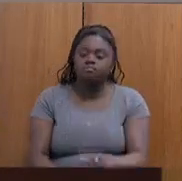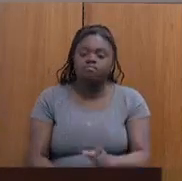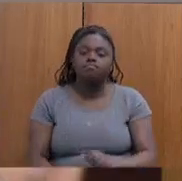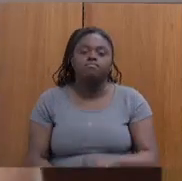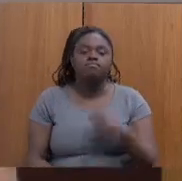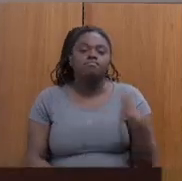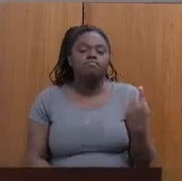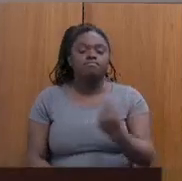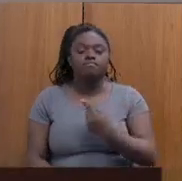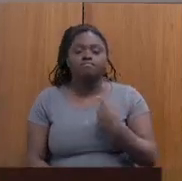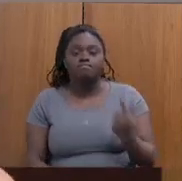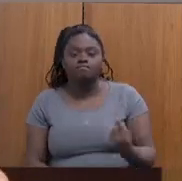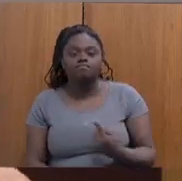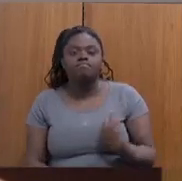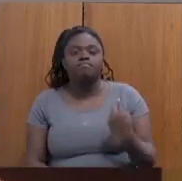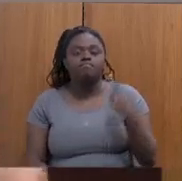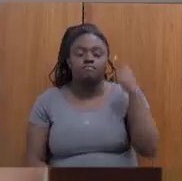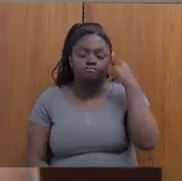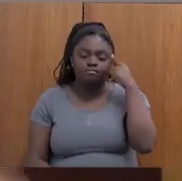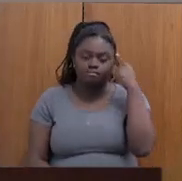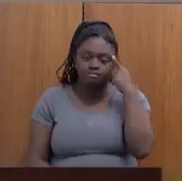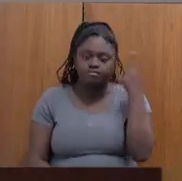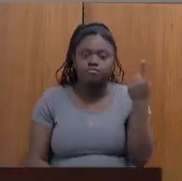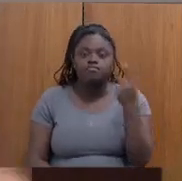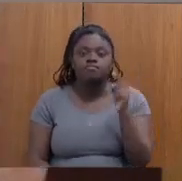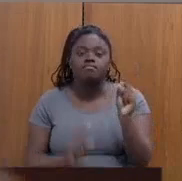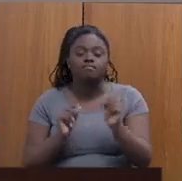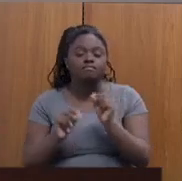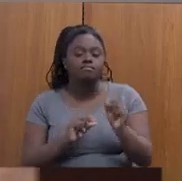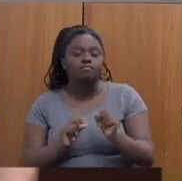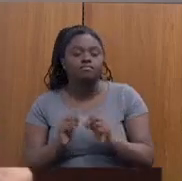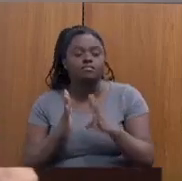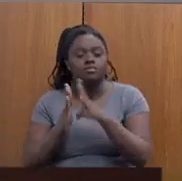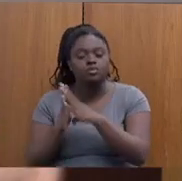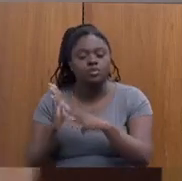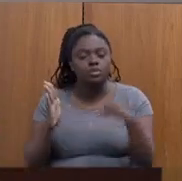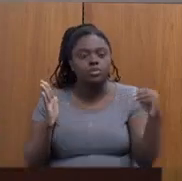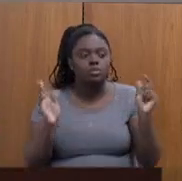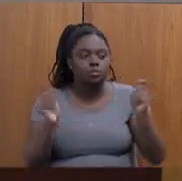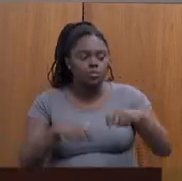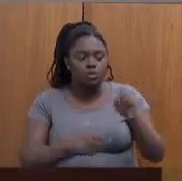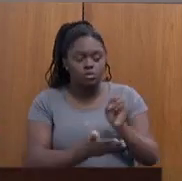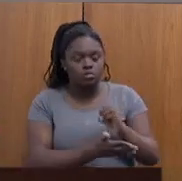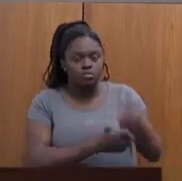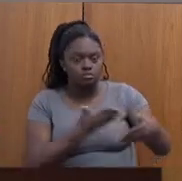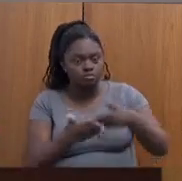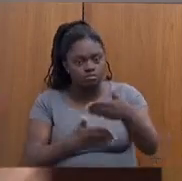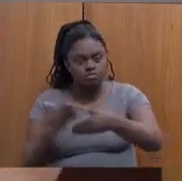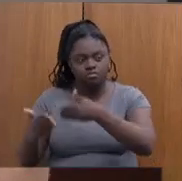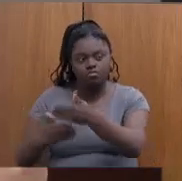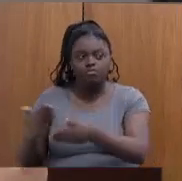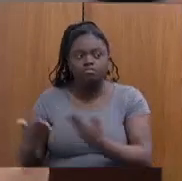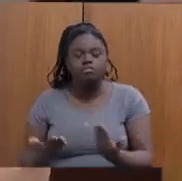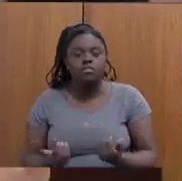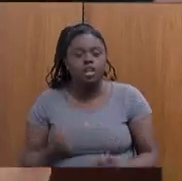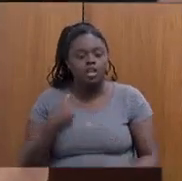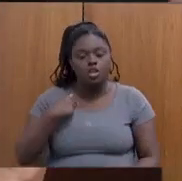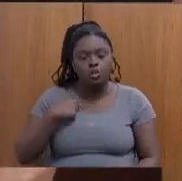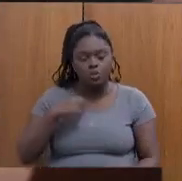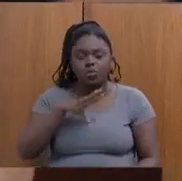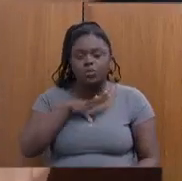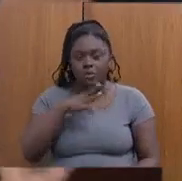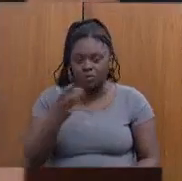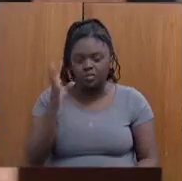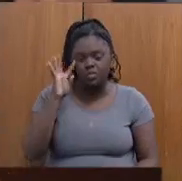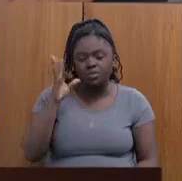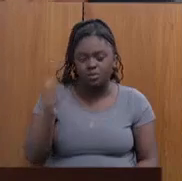pensando, nós estamos investindo nesse canto da rua para que esse modelo pode ser replicado. E aí, tenho até, eu sou ousada, eu acho